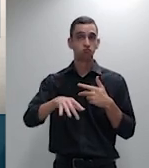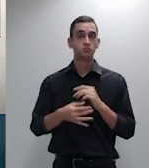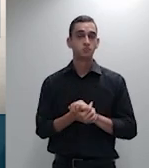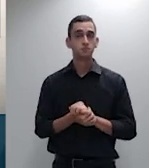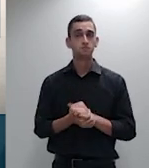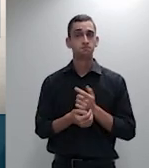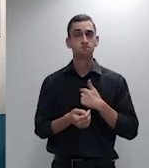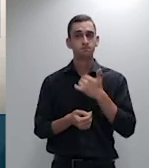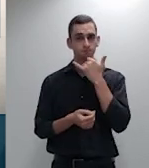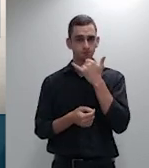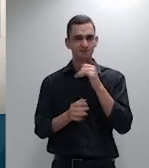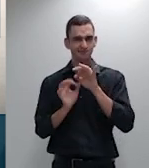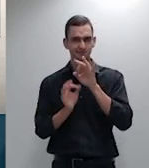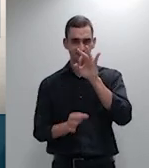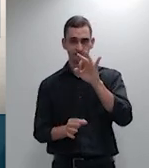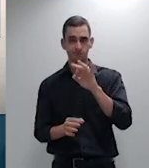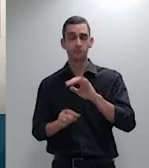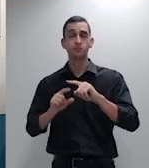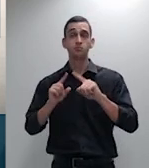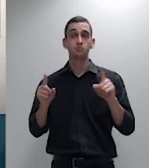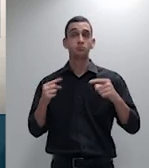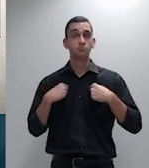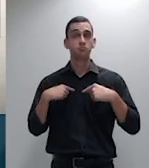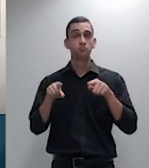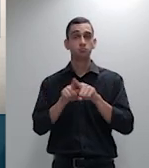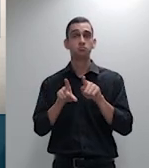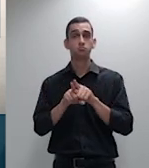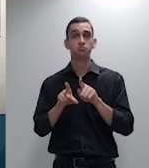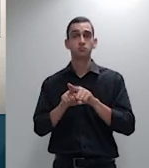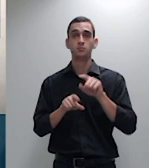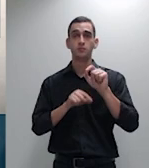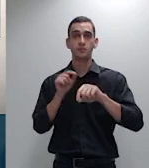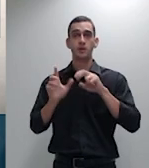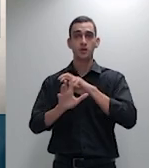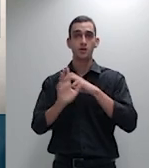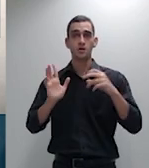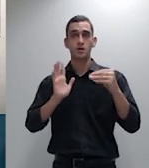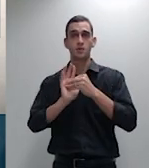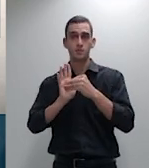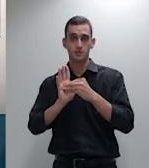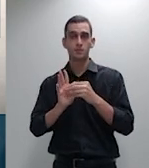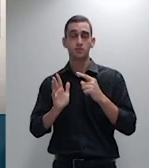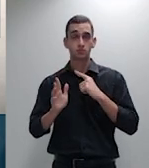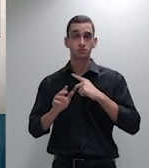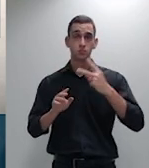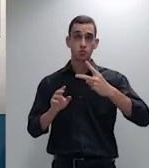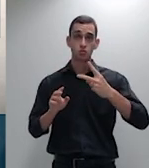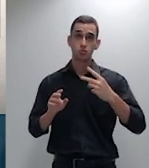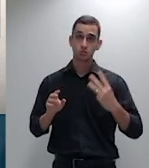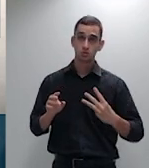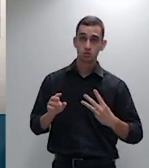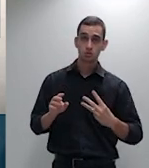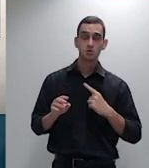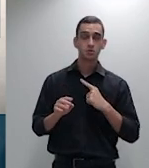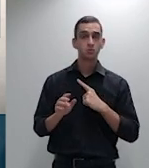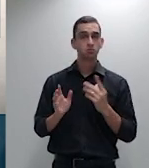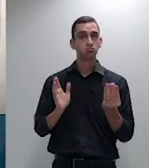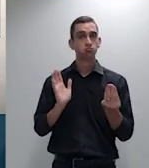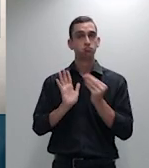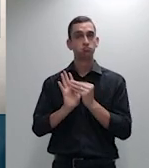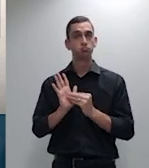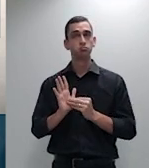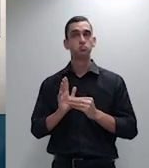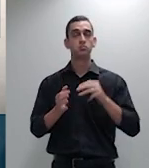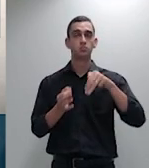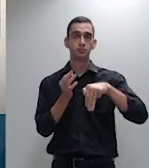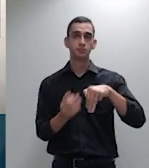também as submentas dois e três propostas pelo eminente ministro relator que diz